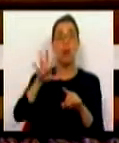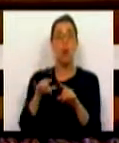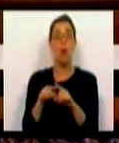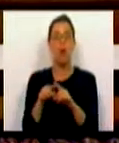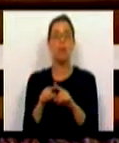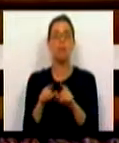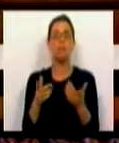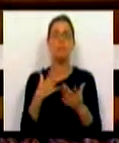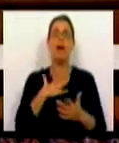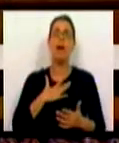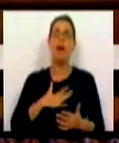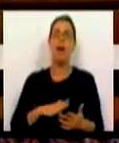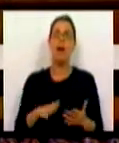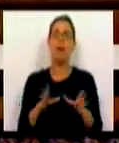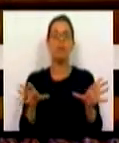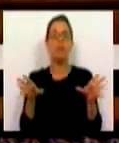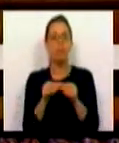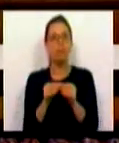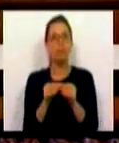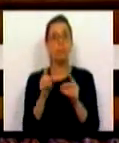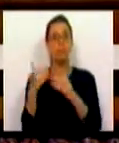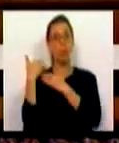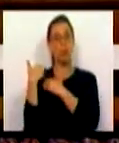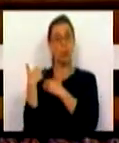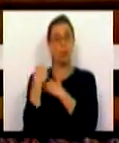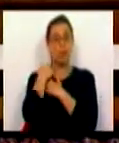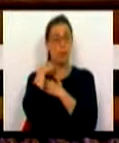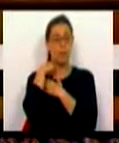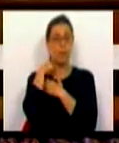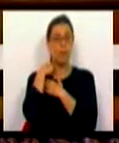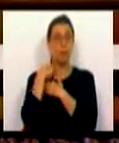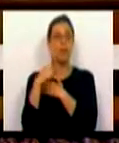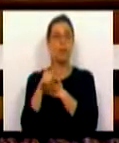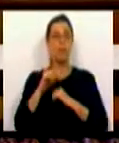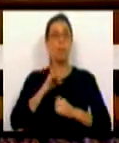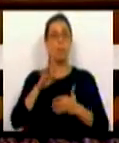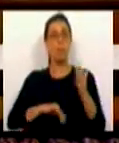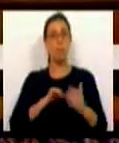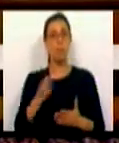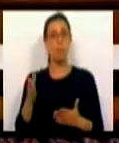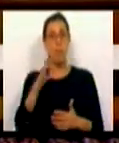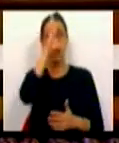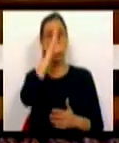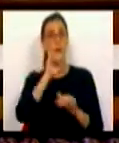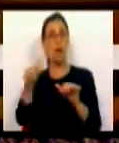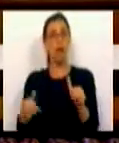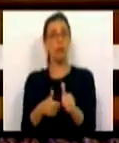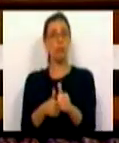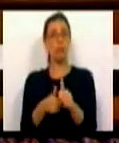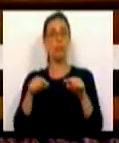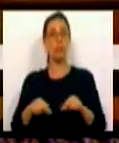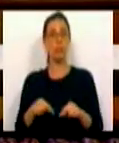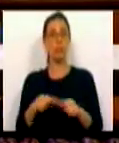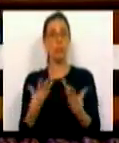que pretende congregar sobre uma tutela, que no caso concreto é o meu colega Ministro Adjunto, que